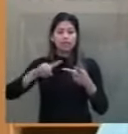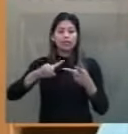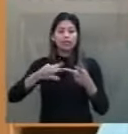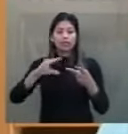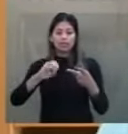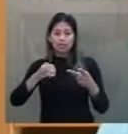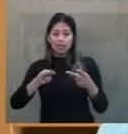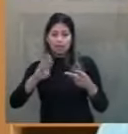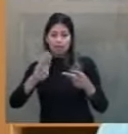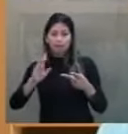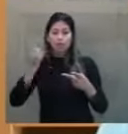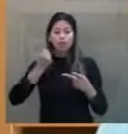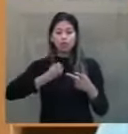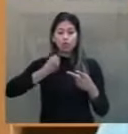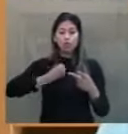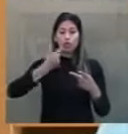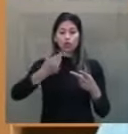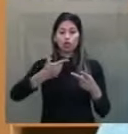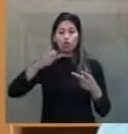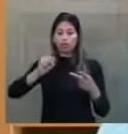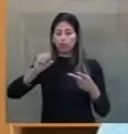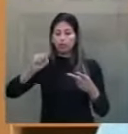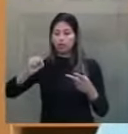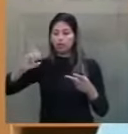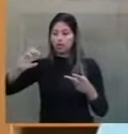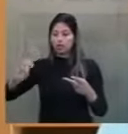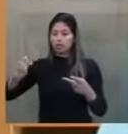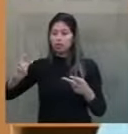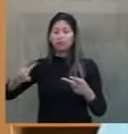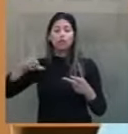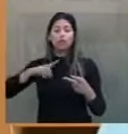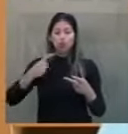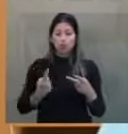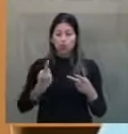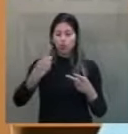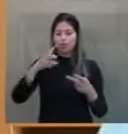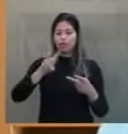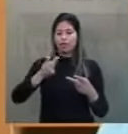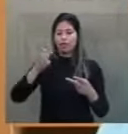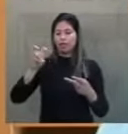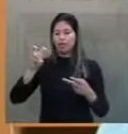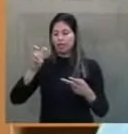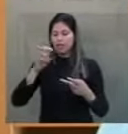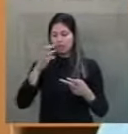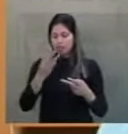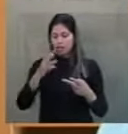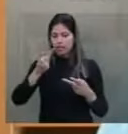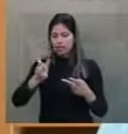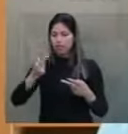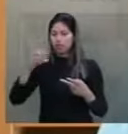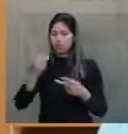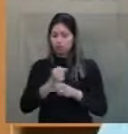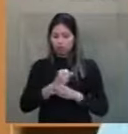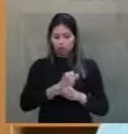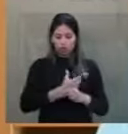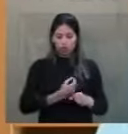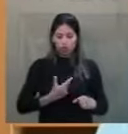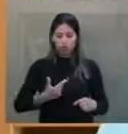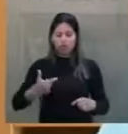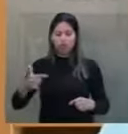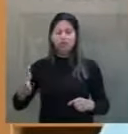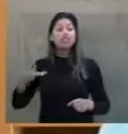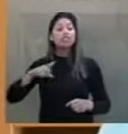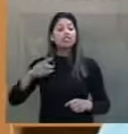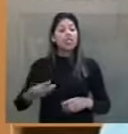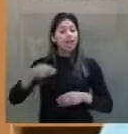12.2005 e 1.35 de 2002, substanciado na posição do